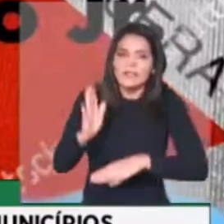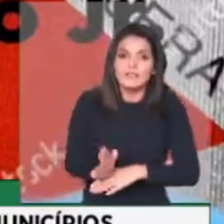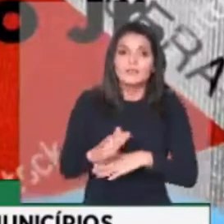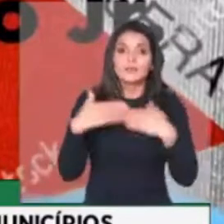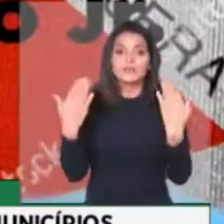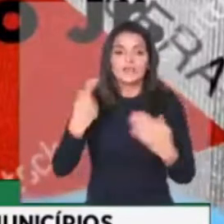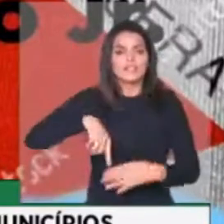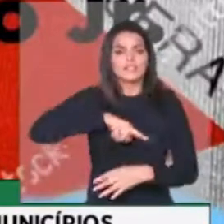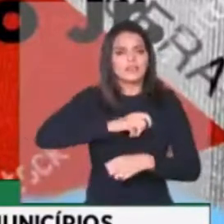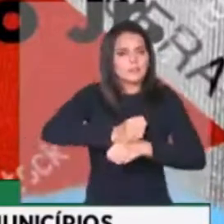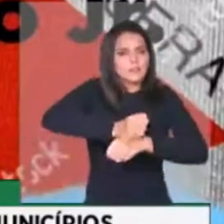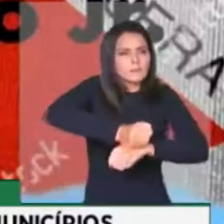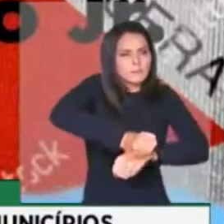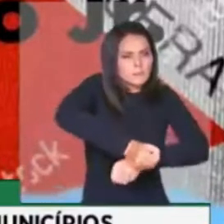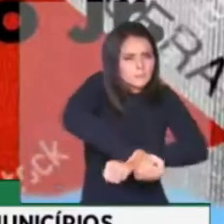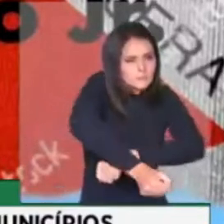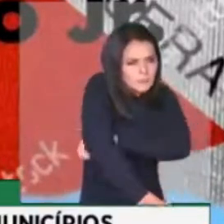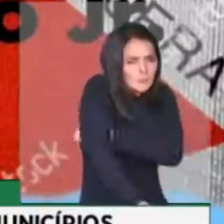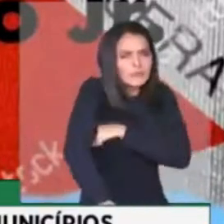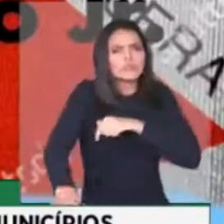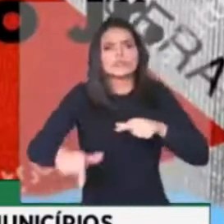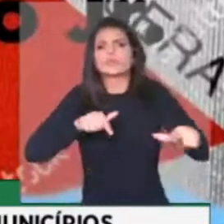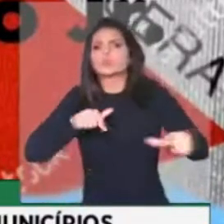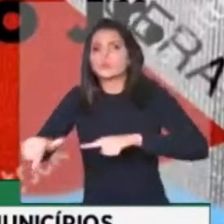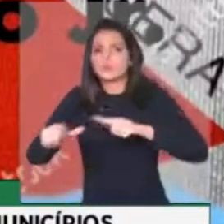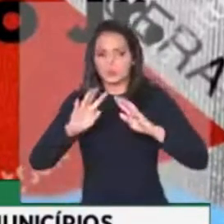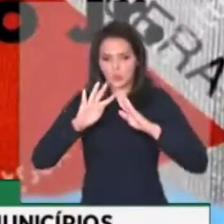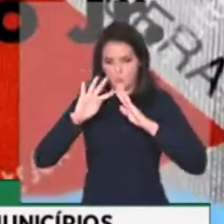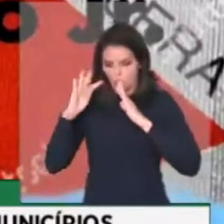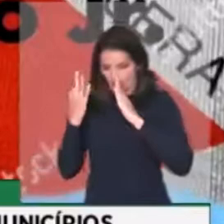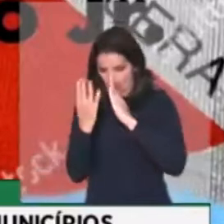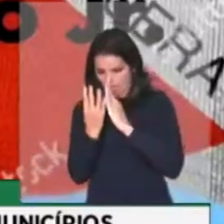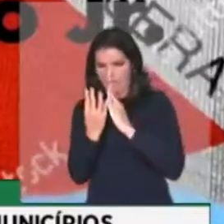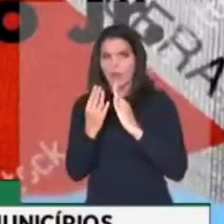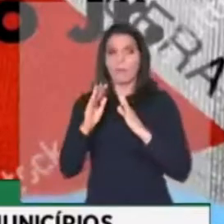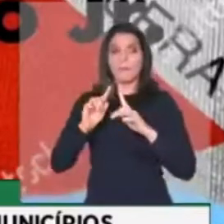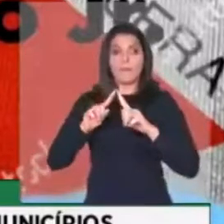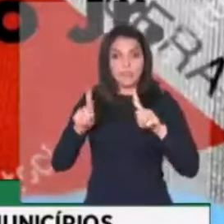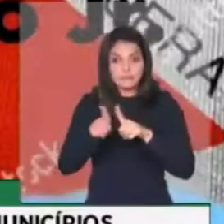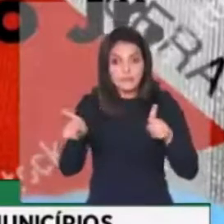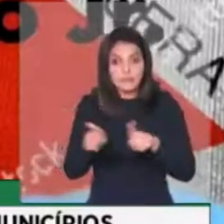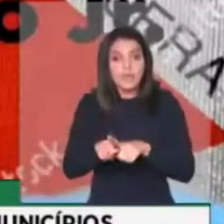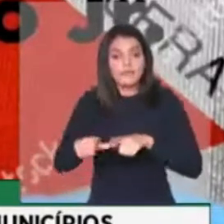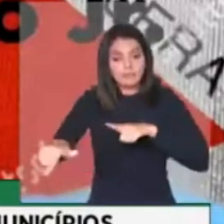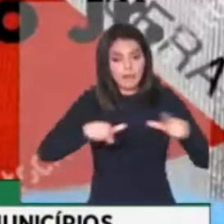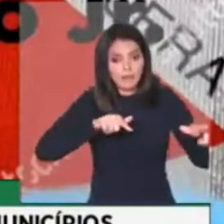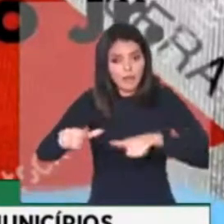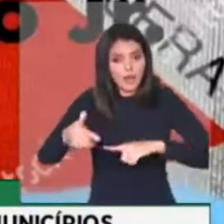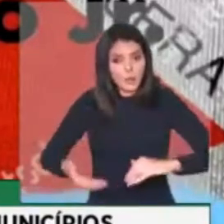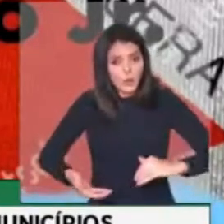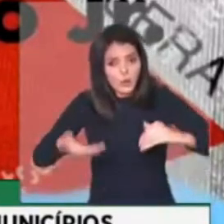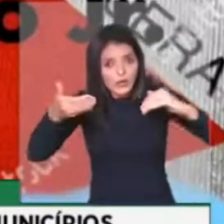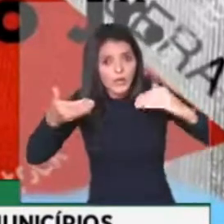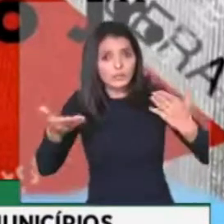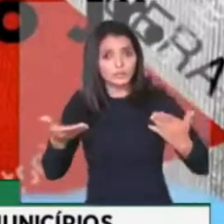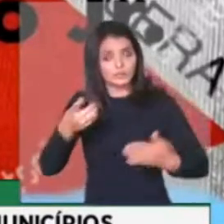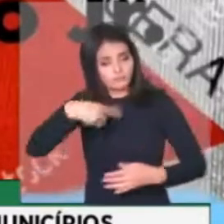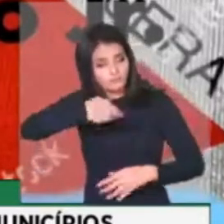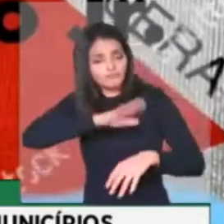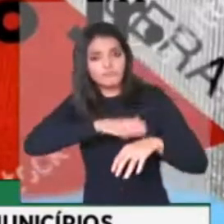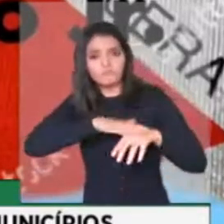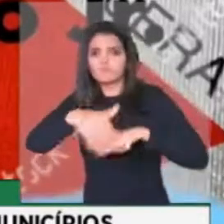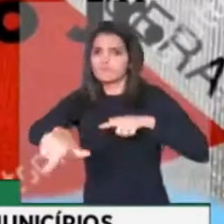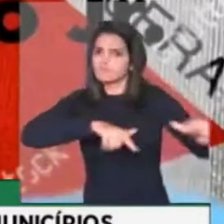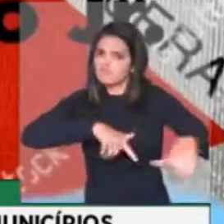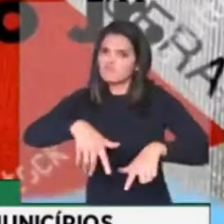trabalhando duro, não apenas durante essa quarentena, mas durante todos os trabalhos do Congresso e esse Congresso não tem se portado